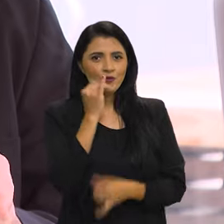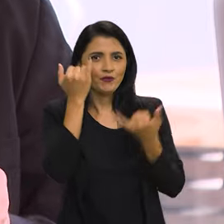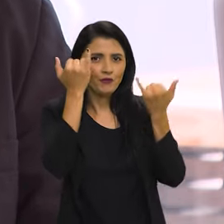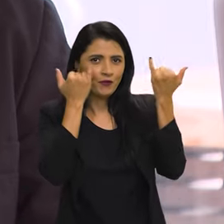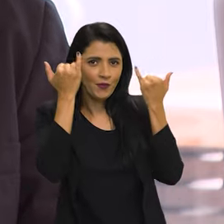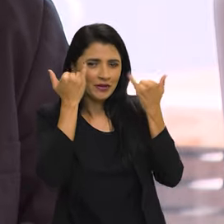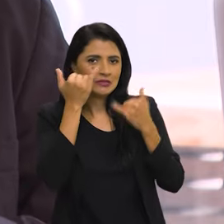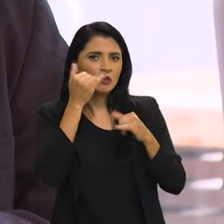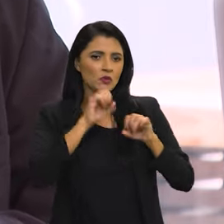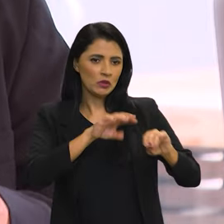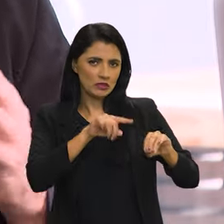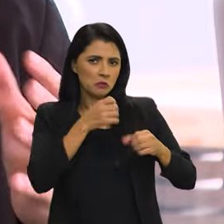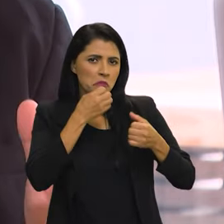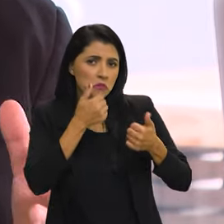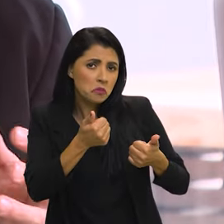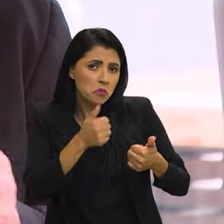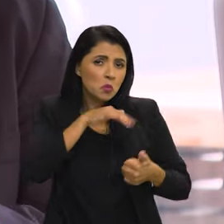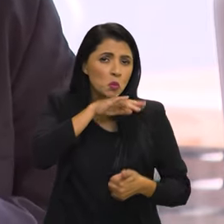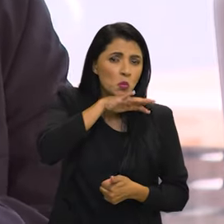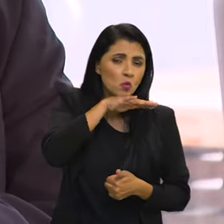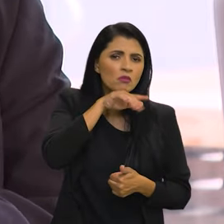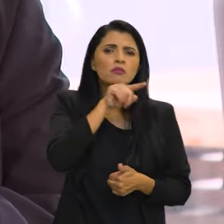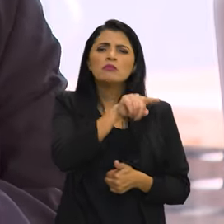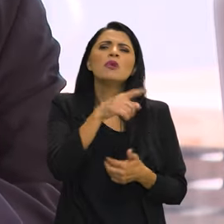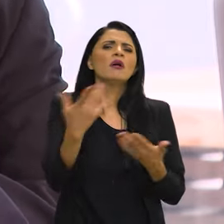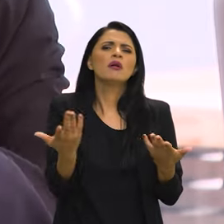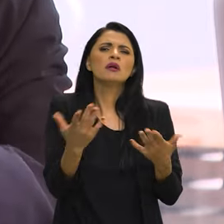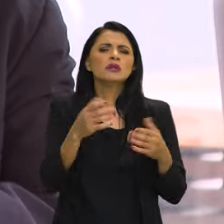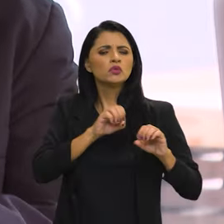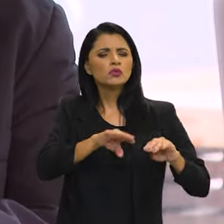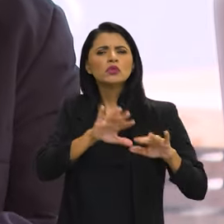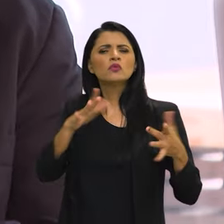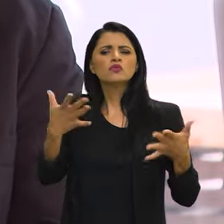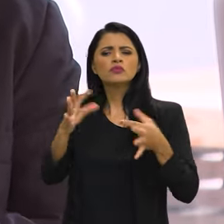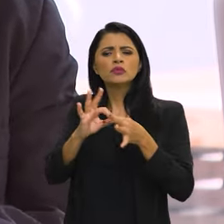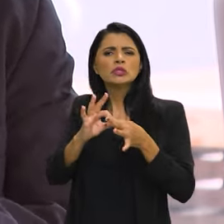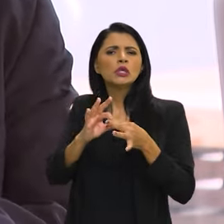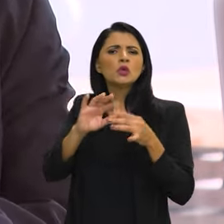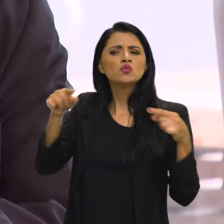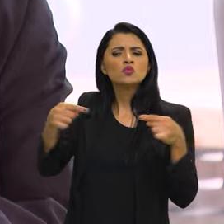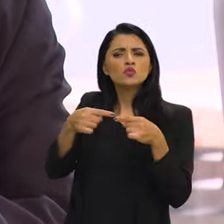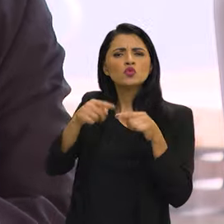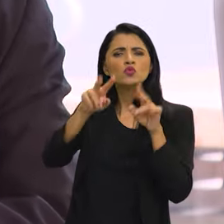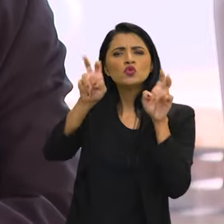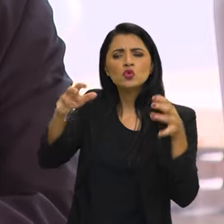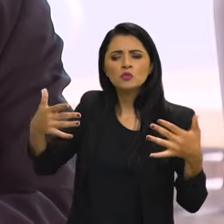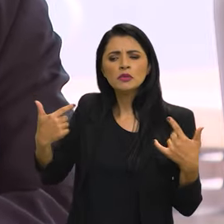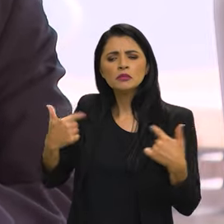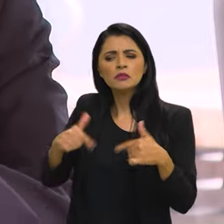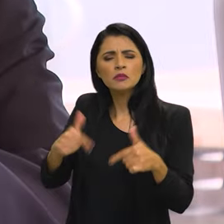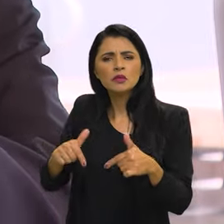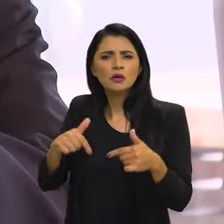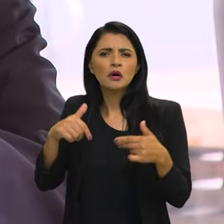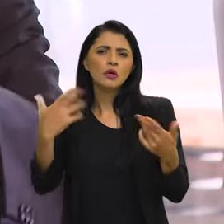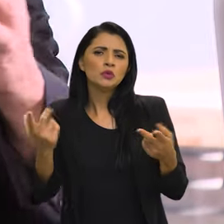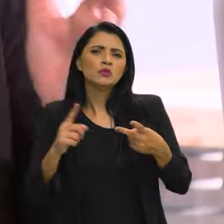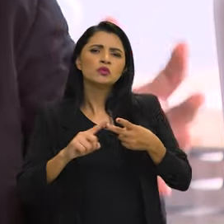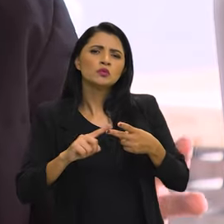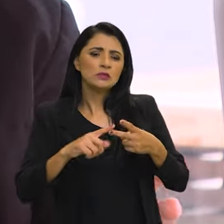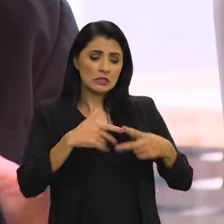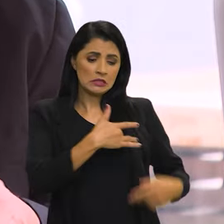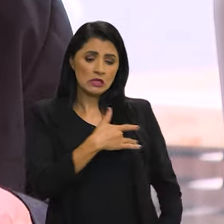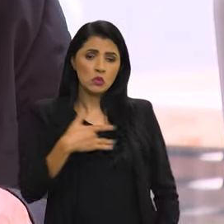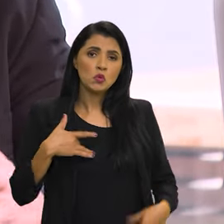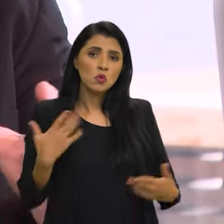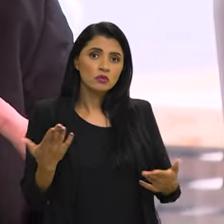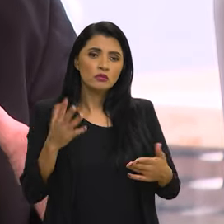educação. A educação está boa, está ruim. Mas essa educação, quais as conexões sobre a situação do trabalho? Quais as conexões sobre a questão